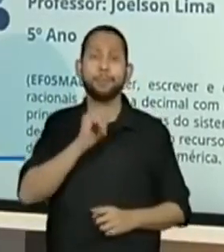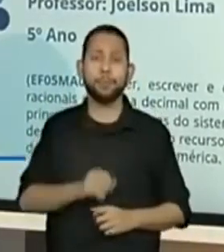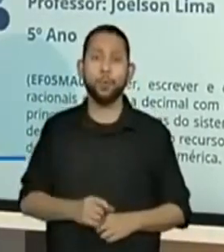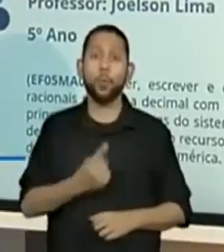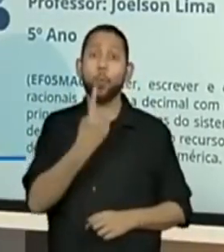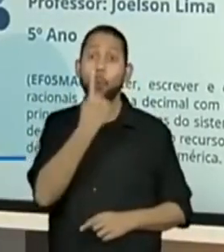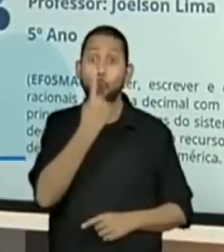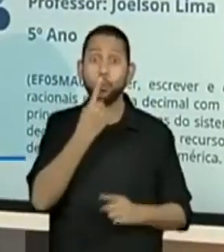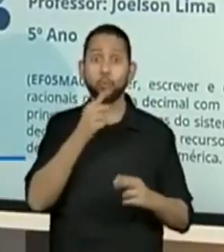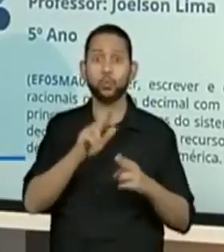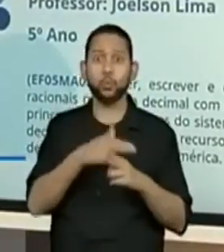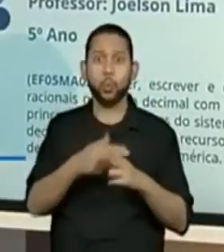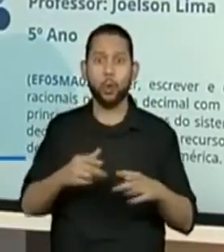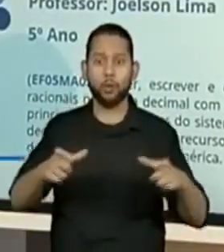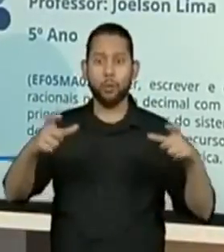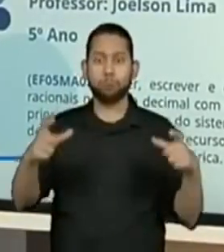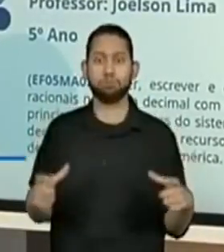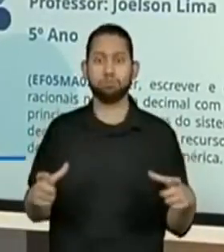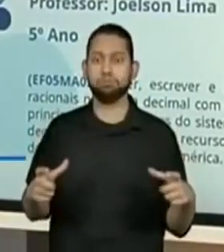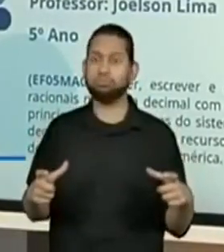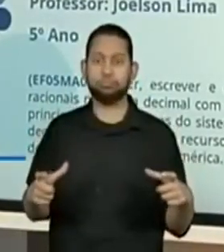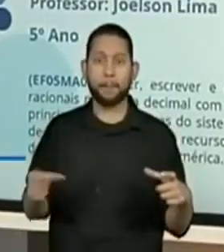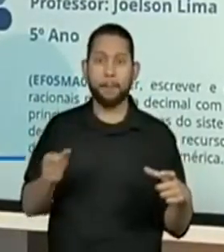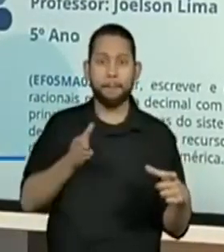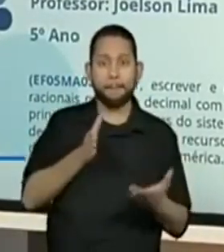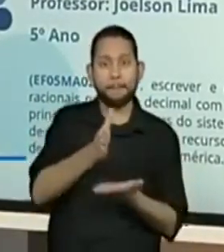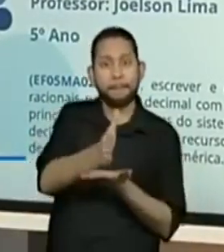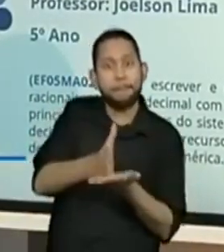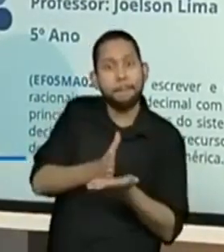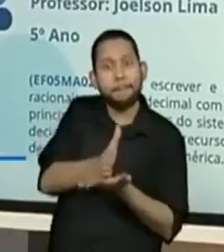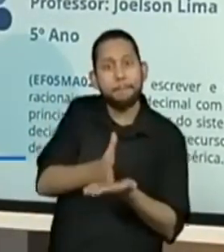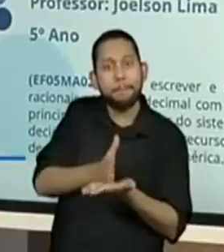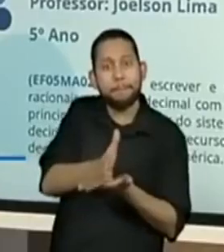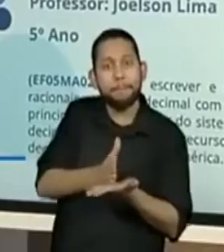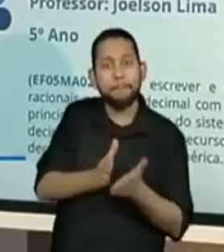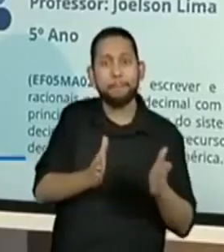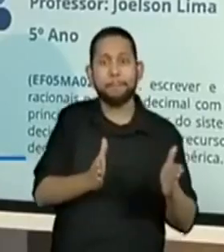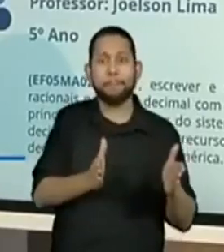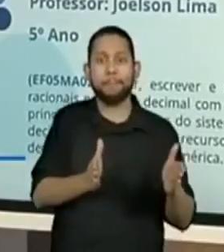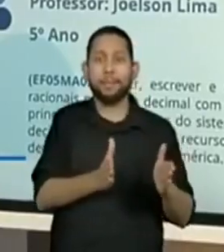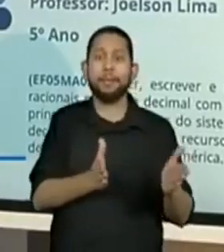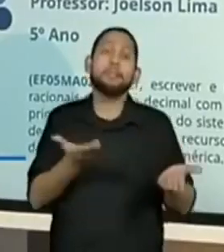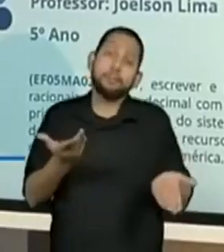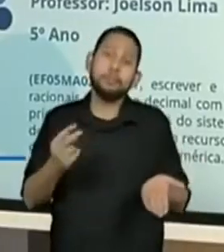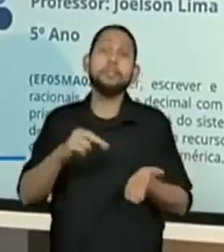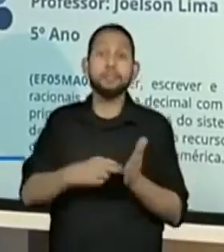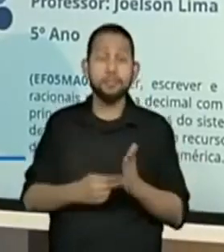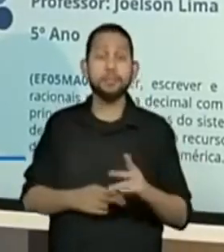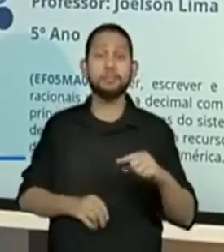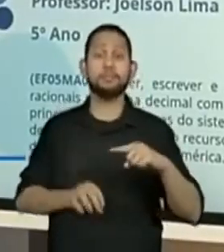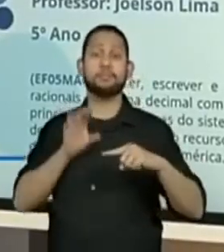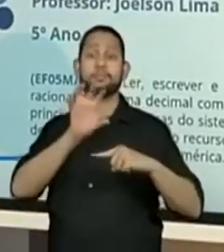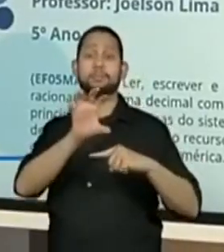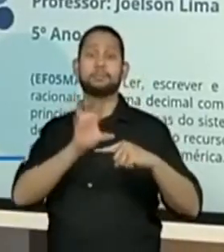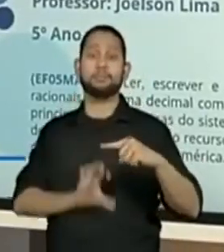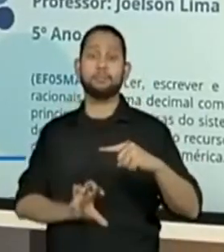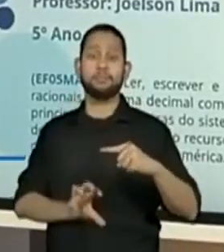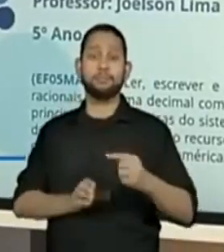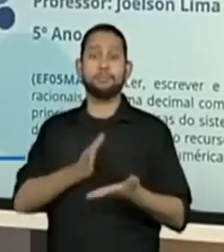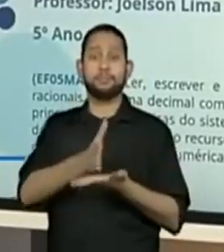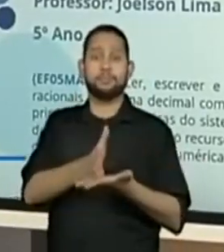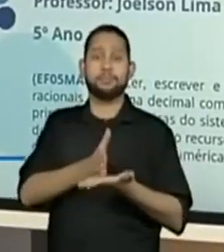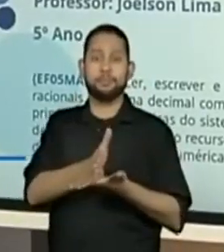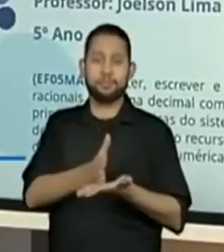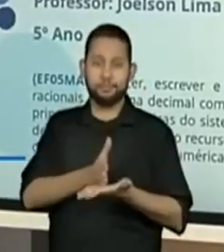em meio chocolate. Um meio, então. Nós temos aí os números racionais, não é? Podemos pensar, então,